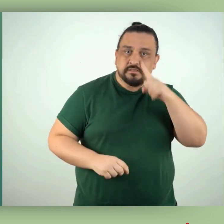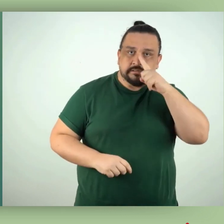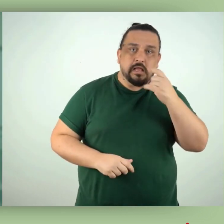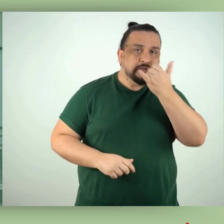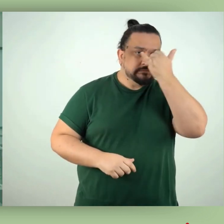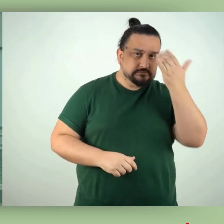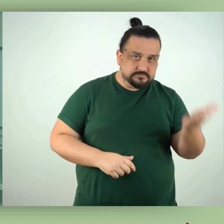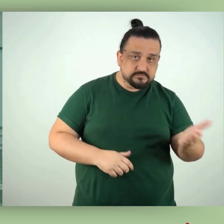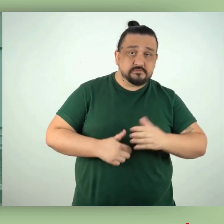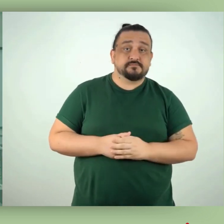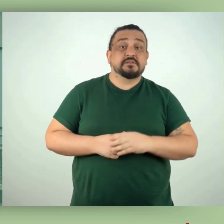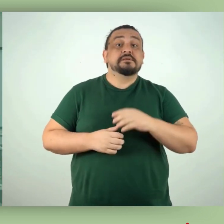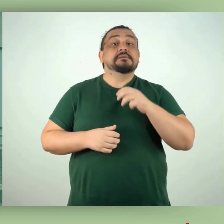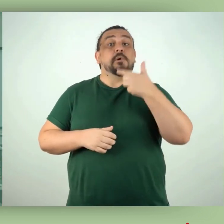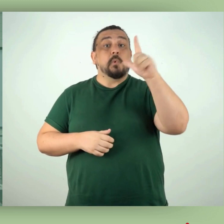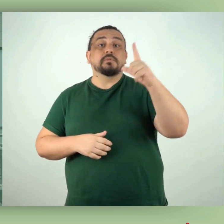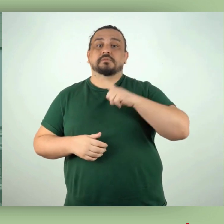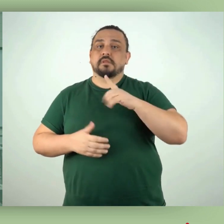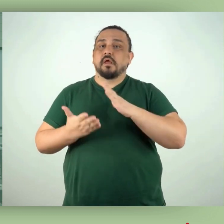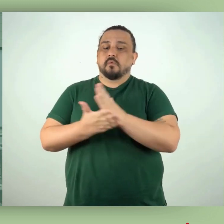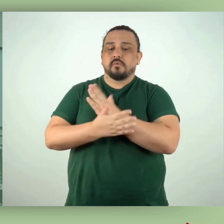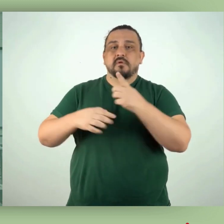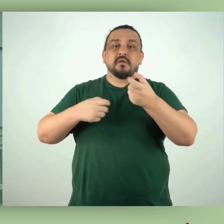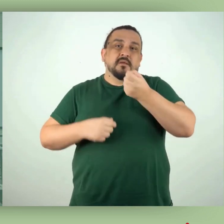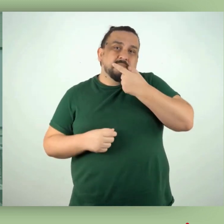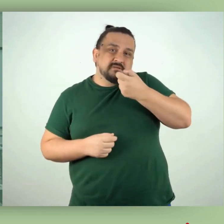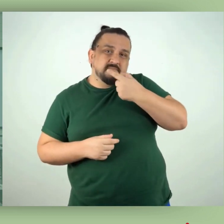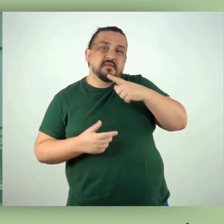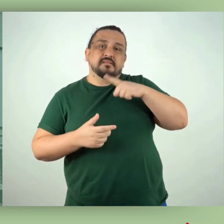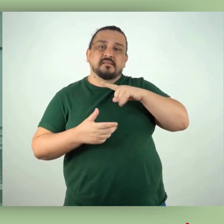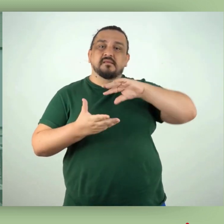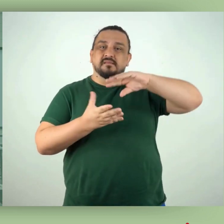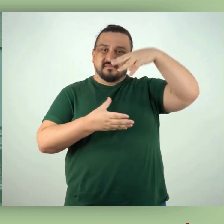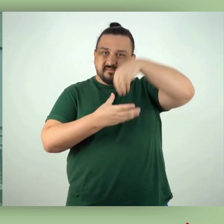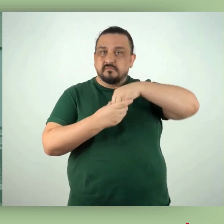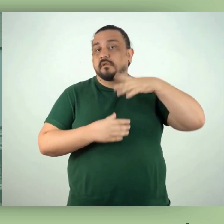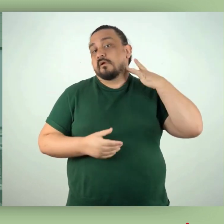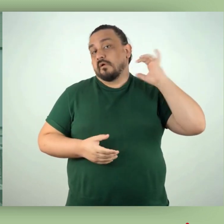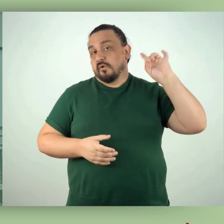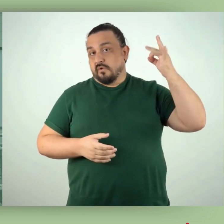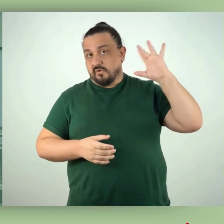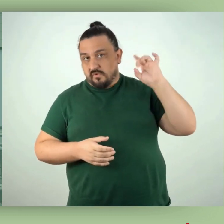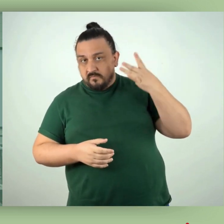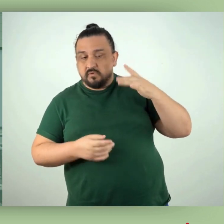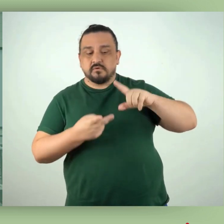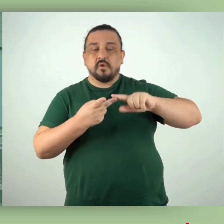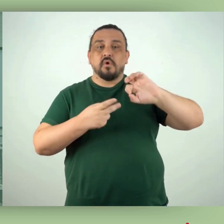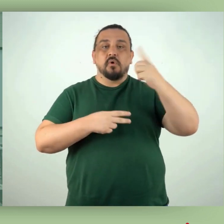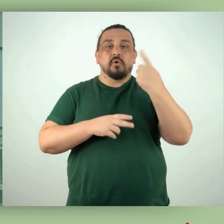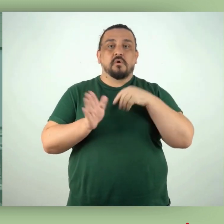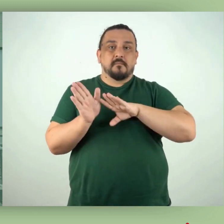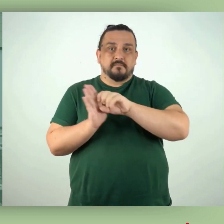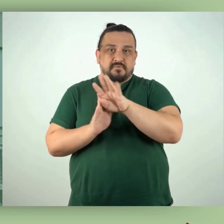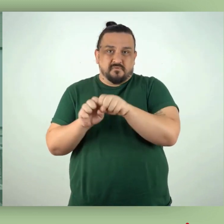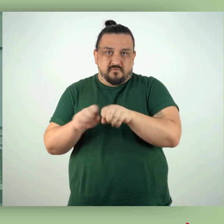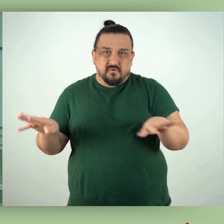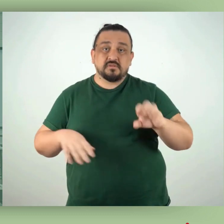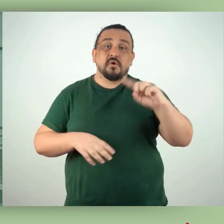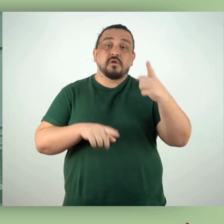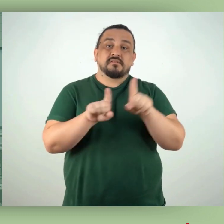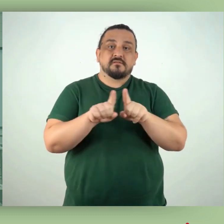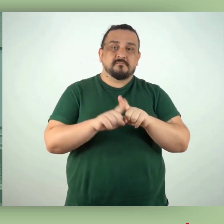acidentes. Os resíduos de medicamentos contendo produtos hormonais e produtos antimicrobianos, citostáticos,